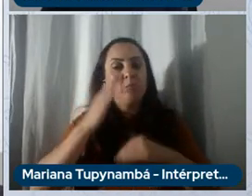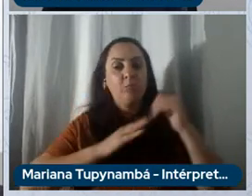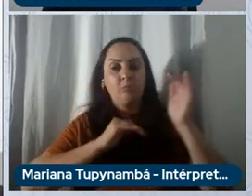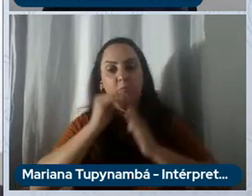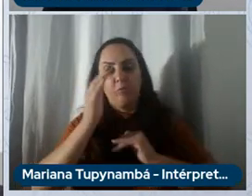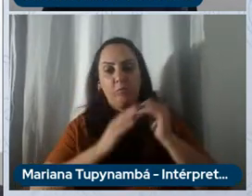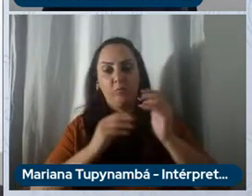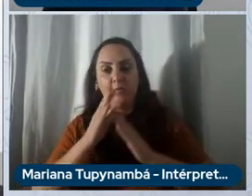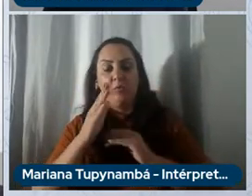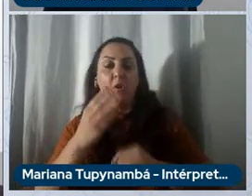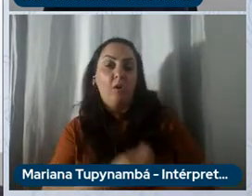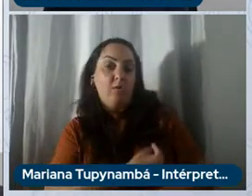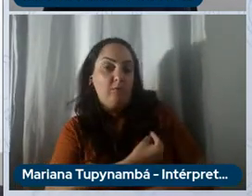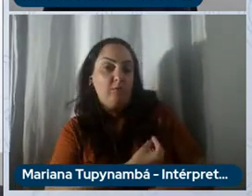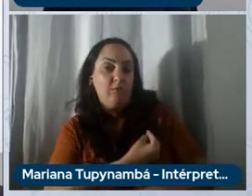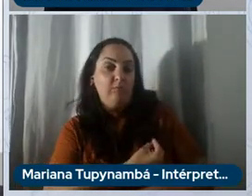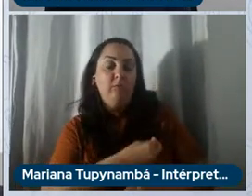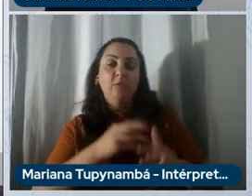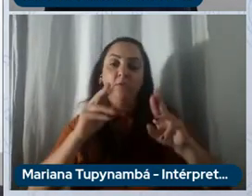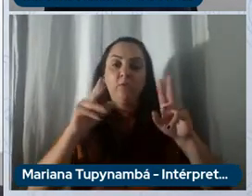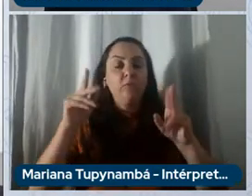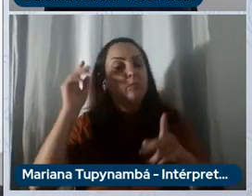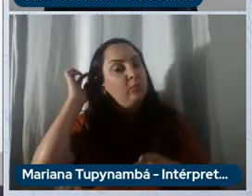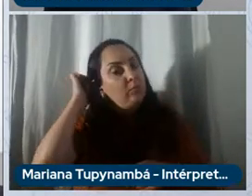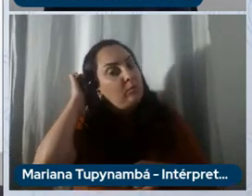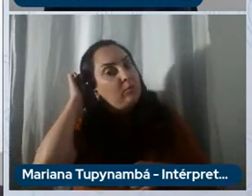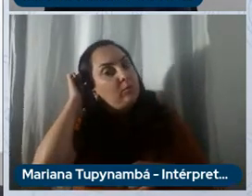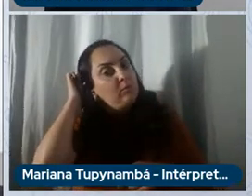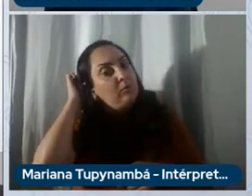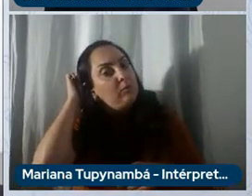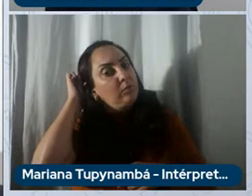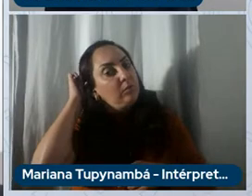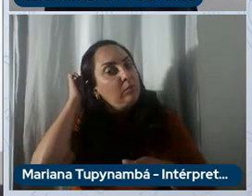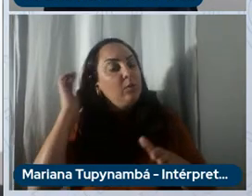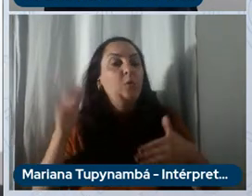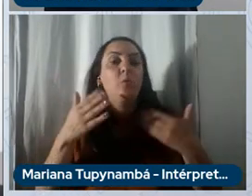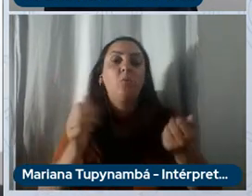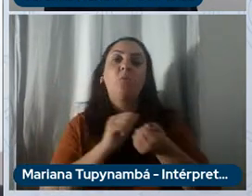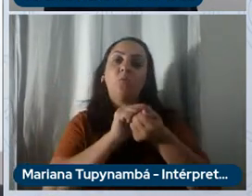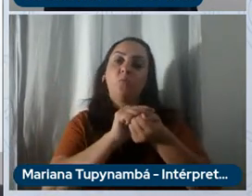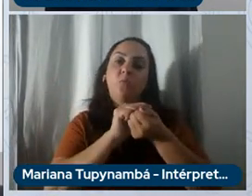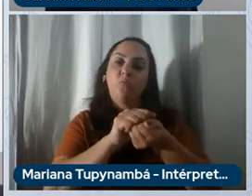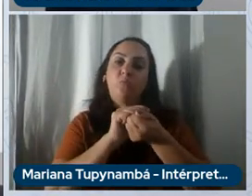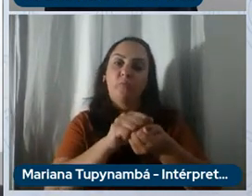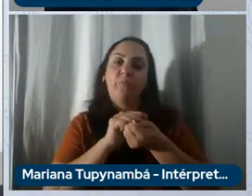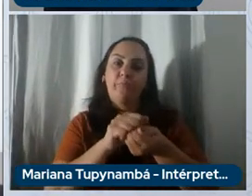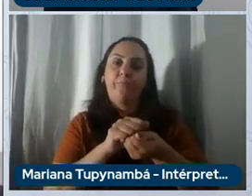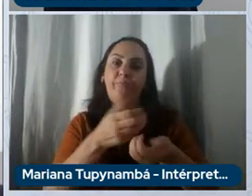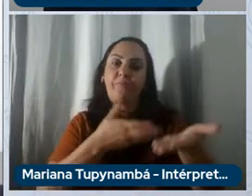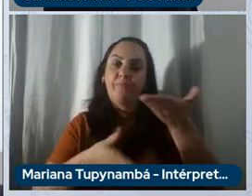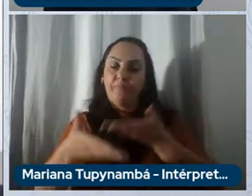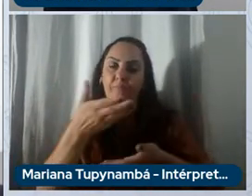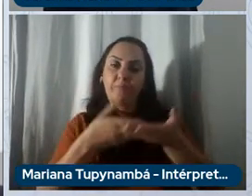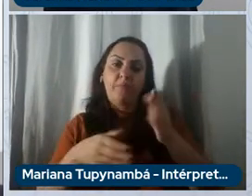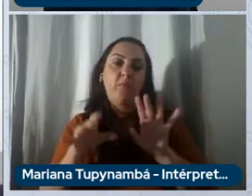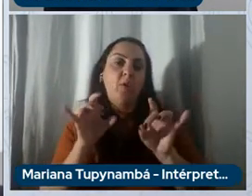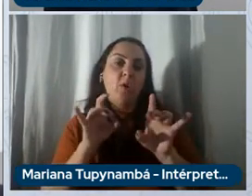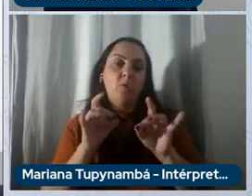ou de vidas diferentes bom em uma convivência normal e de integração isso somente multiplica